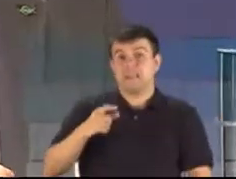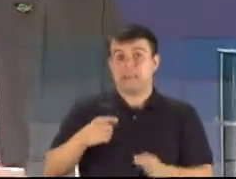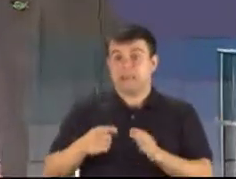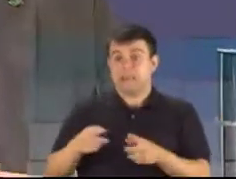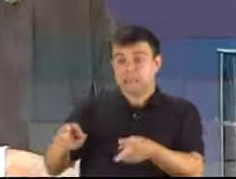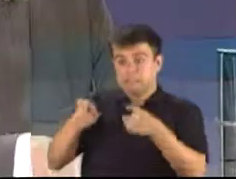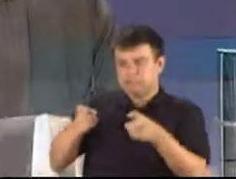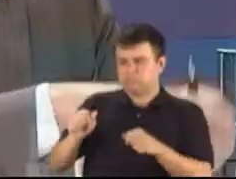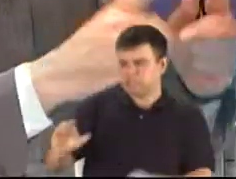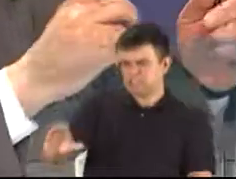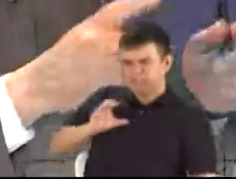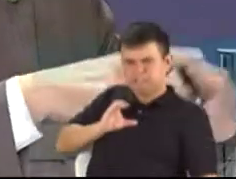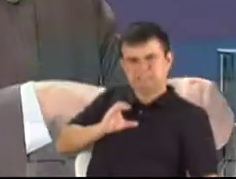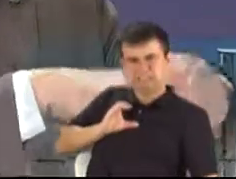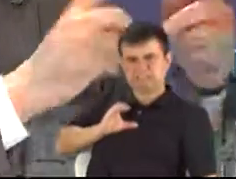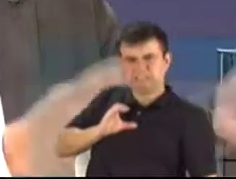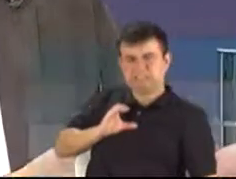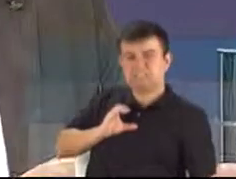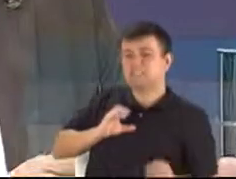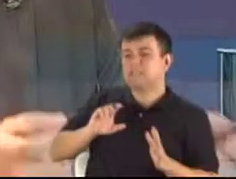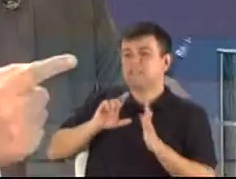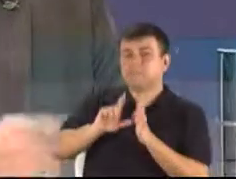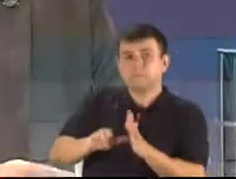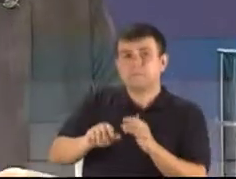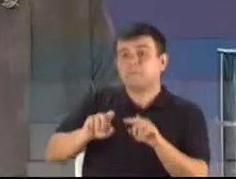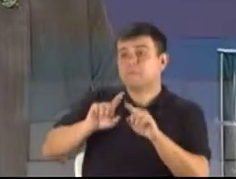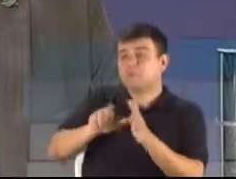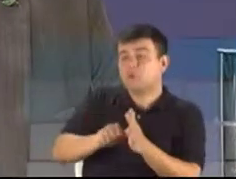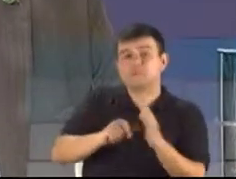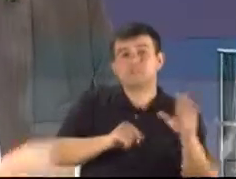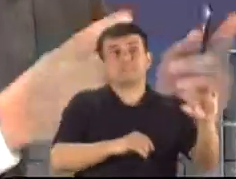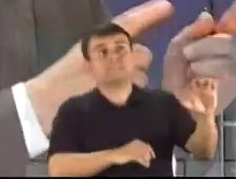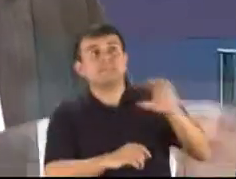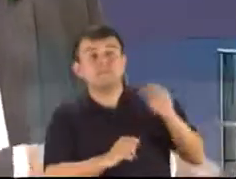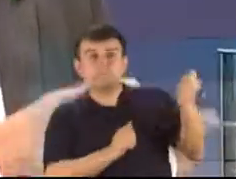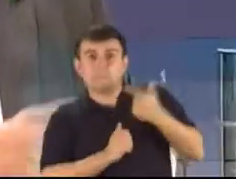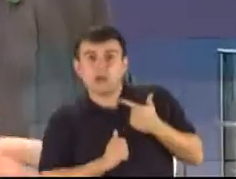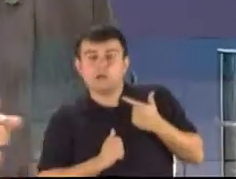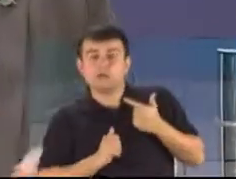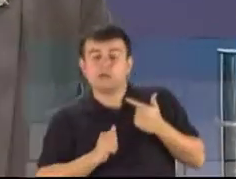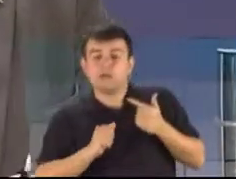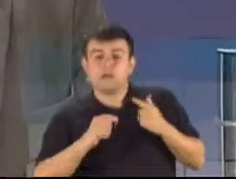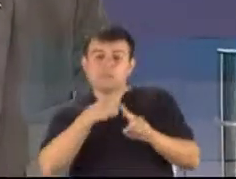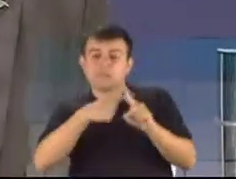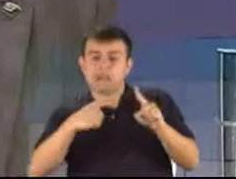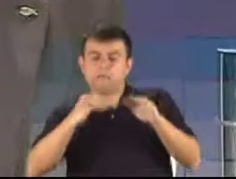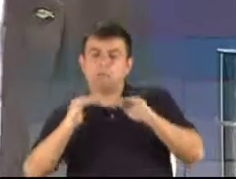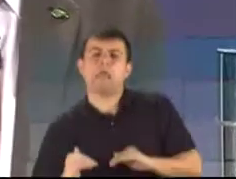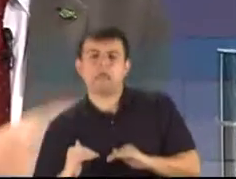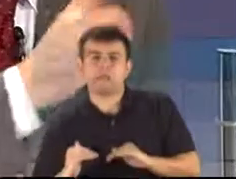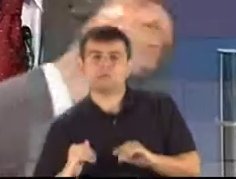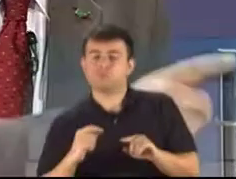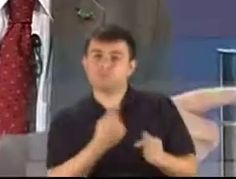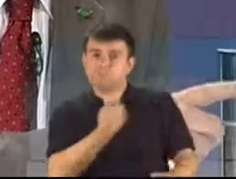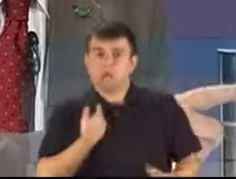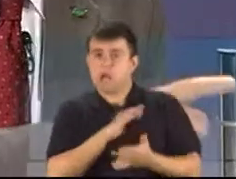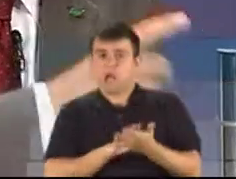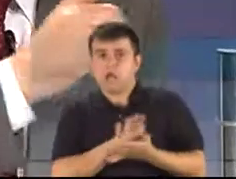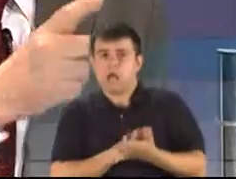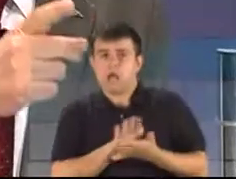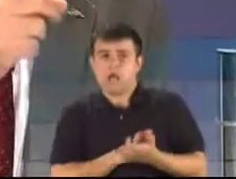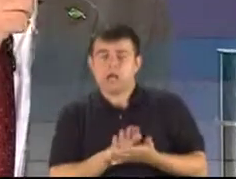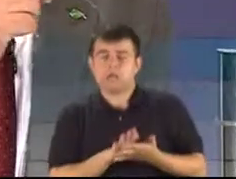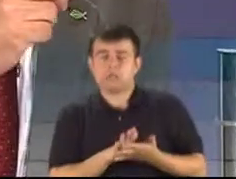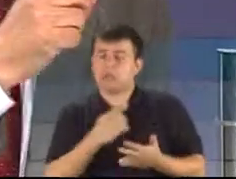devolve menos da metade e descontado isso e não paga aquilo que deve para o Rio Grande do Sul. O que precisa